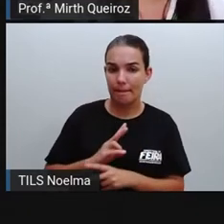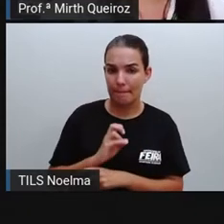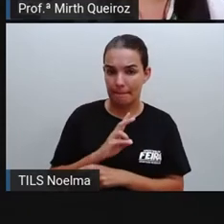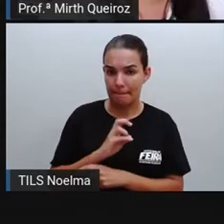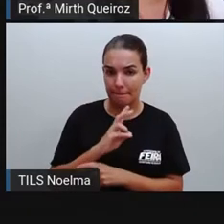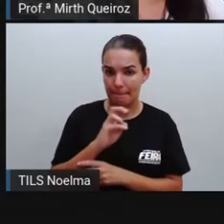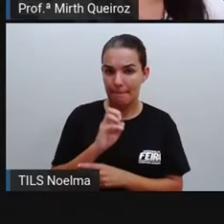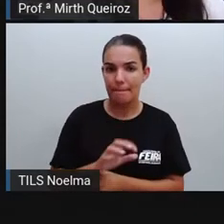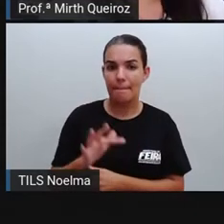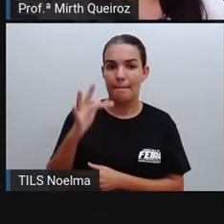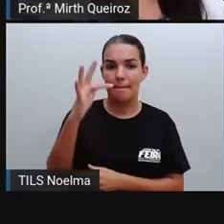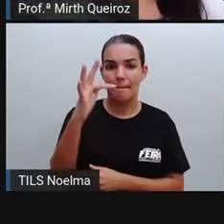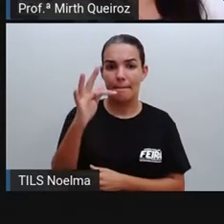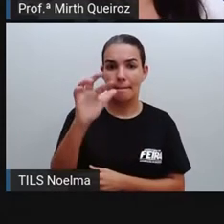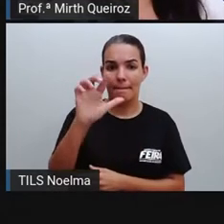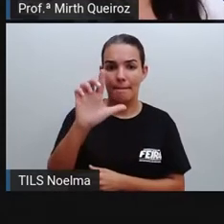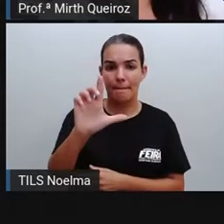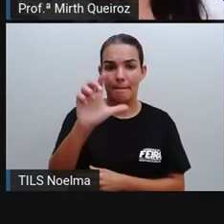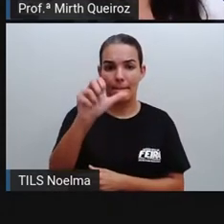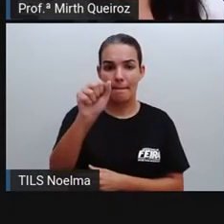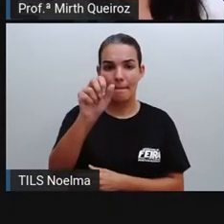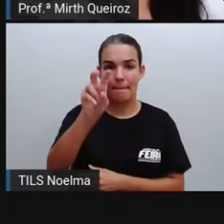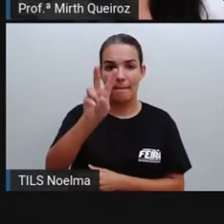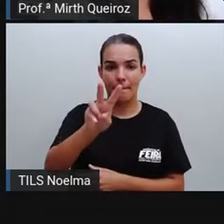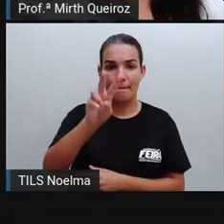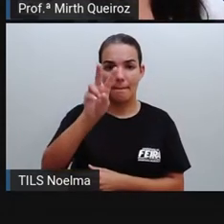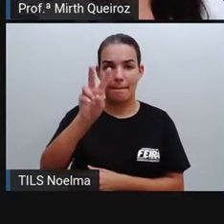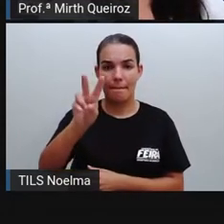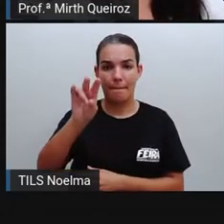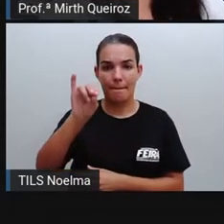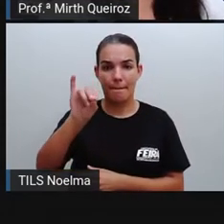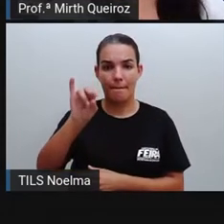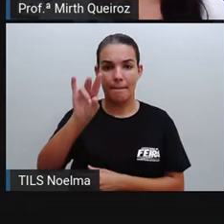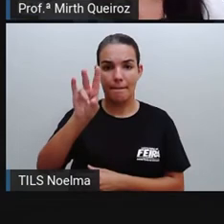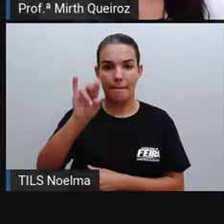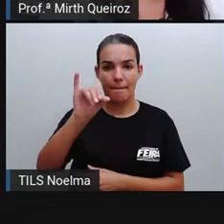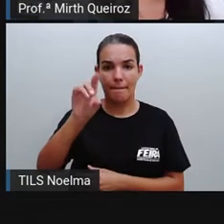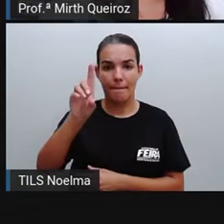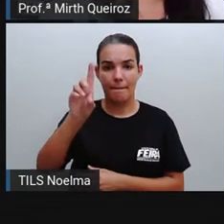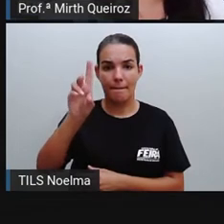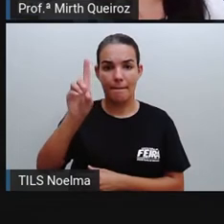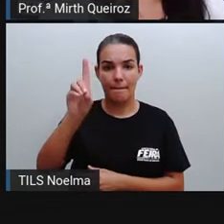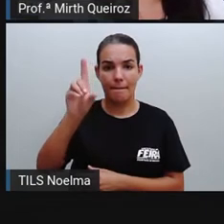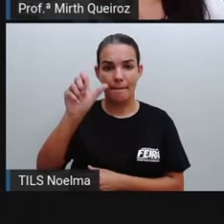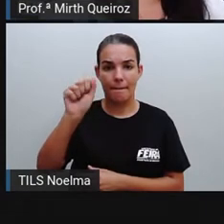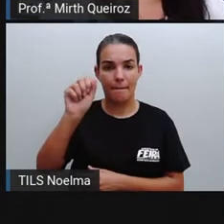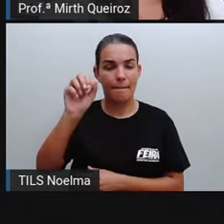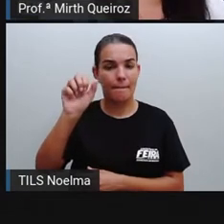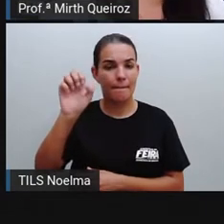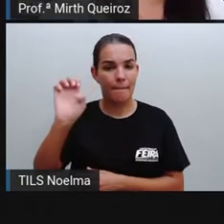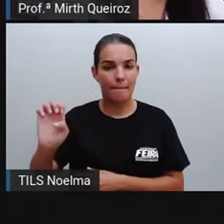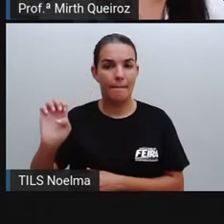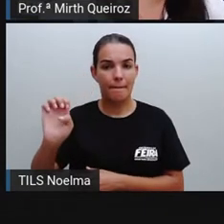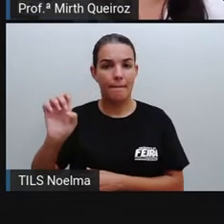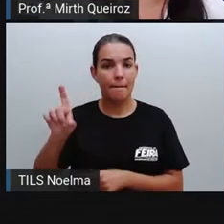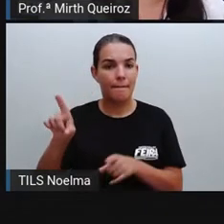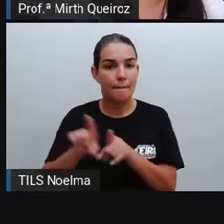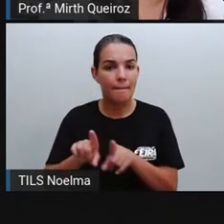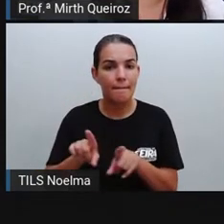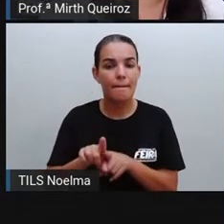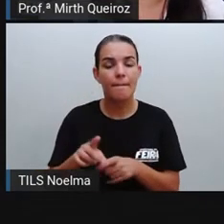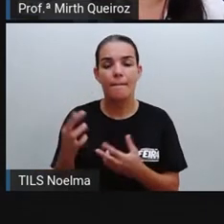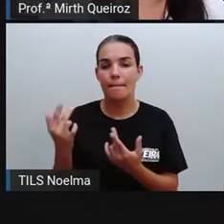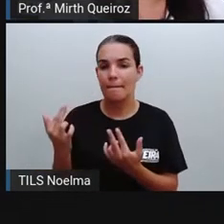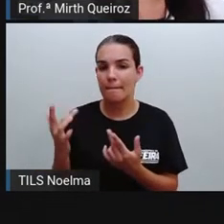transmitida principalmente pela picada no mosquito Aedes aegypti, o mesmo transmissor da dengue e também da